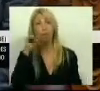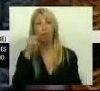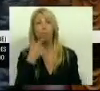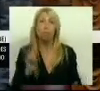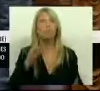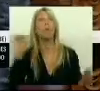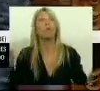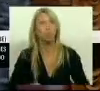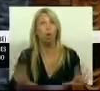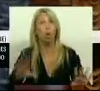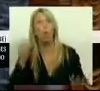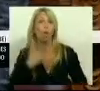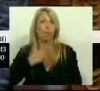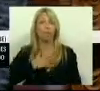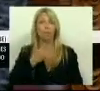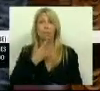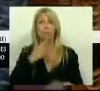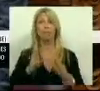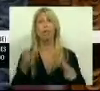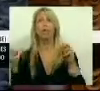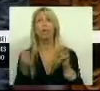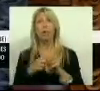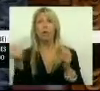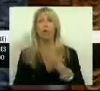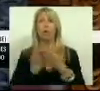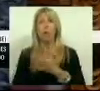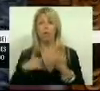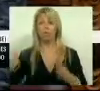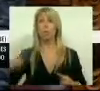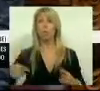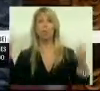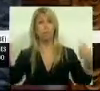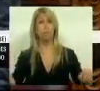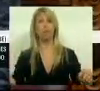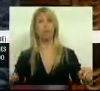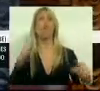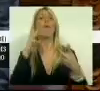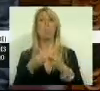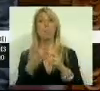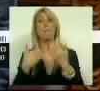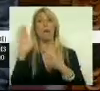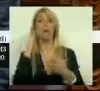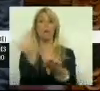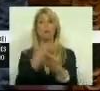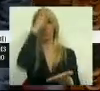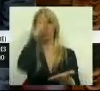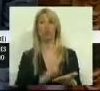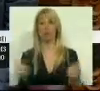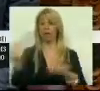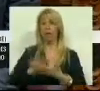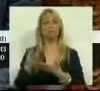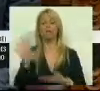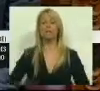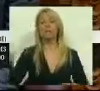pior ainda, que os problemas com que a nossa economia se defrontam atualmente ou um dos problemas que mais tem contribuído para o Estado atual da nossa